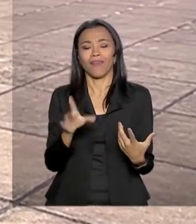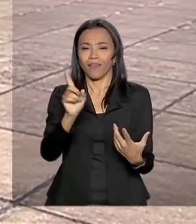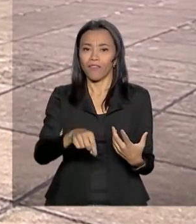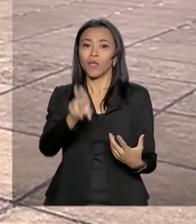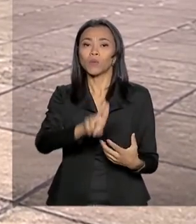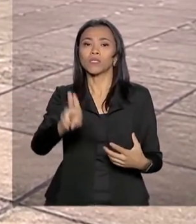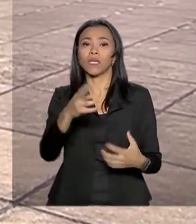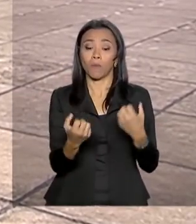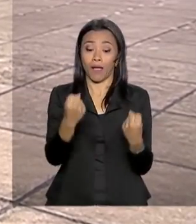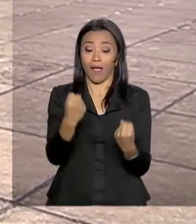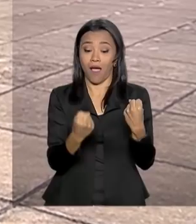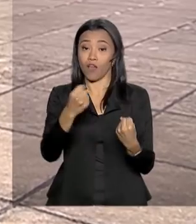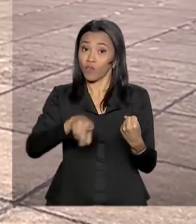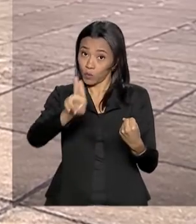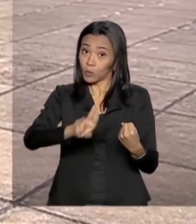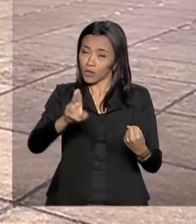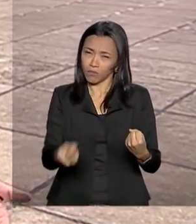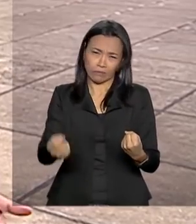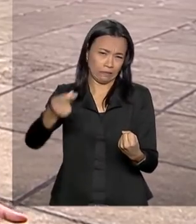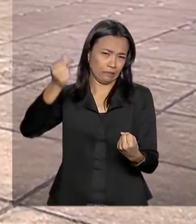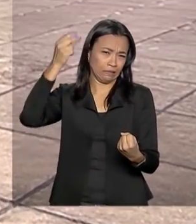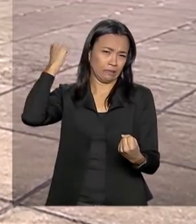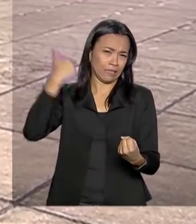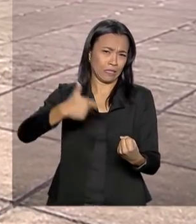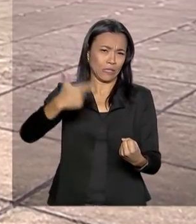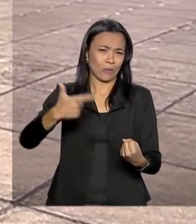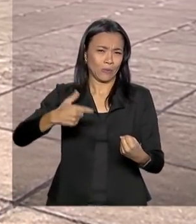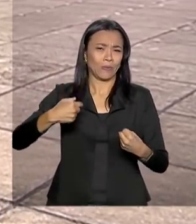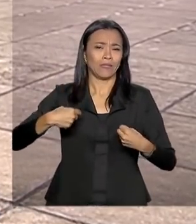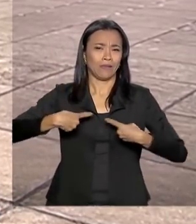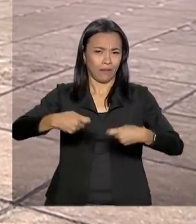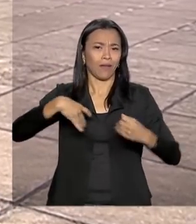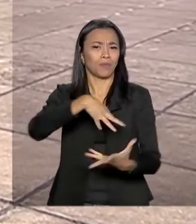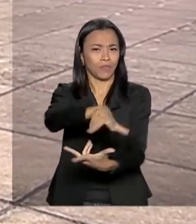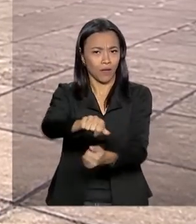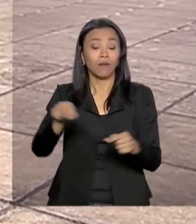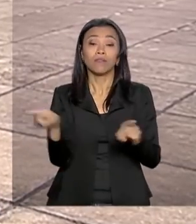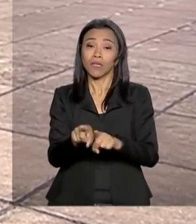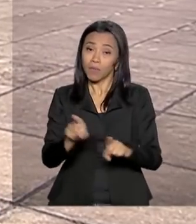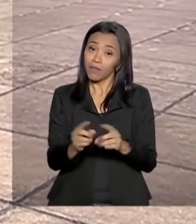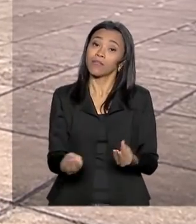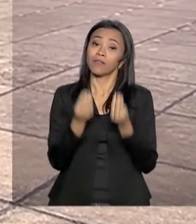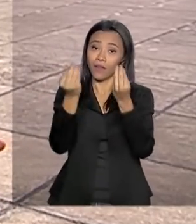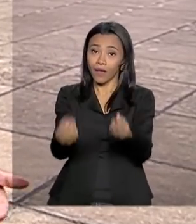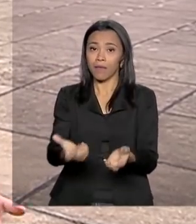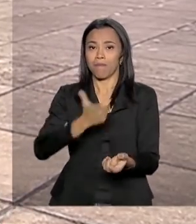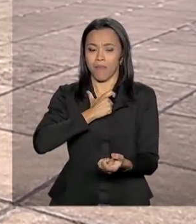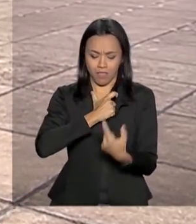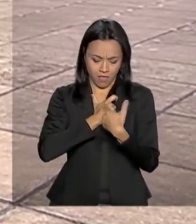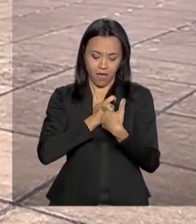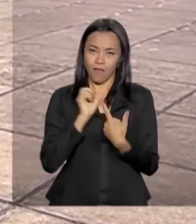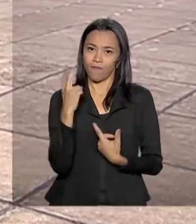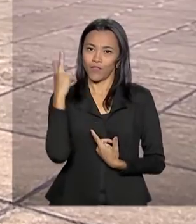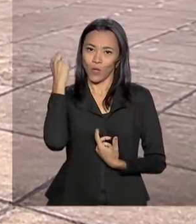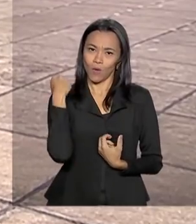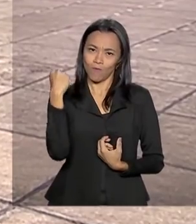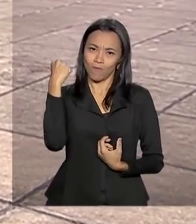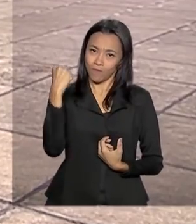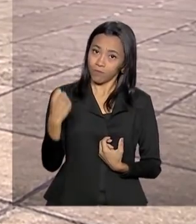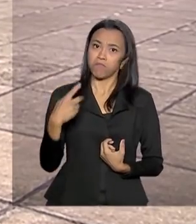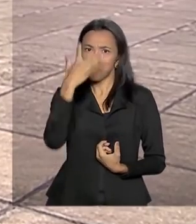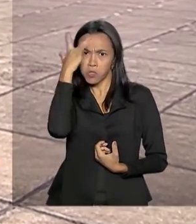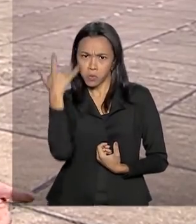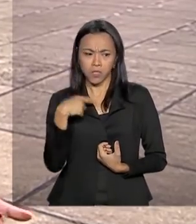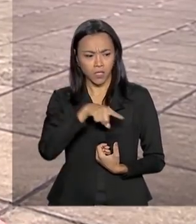utilizados na Segunda Guerra Mundial. Hoje também será entregue a Medalha da Vitória, que é distribuída para pessoas que se